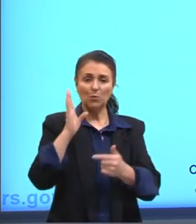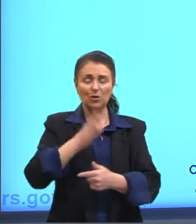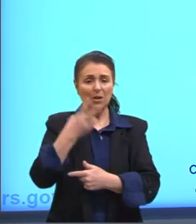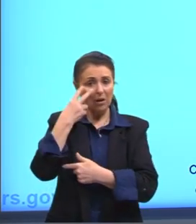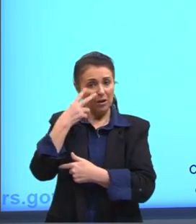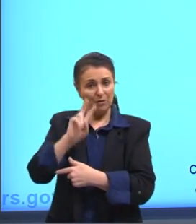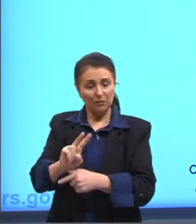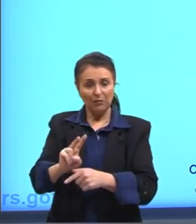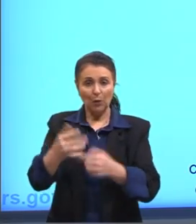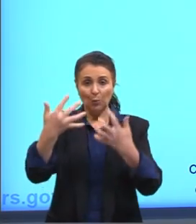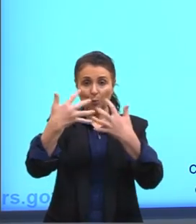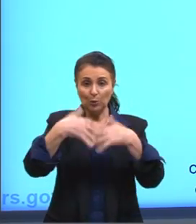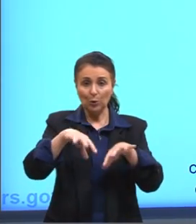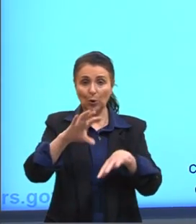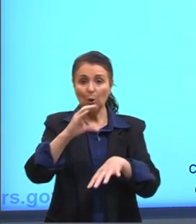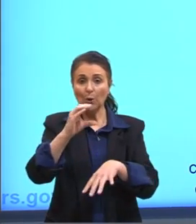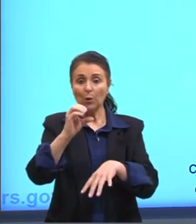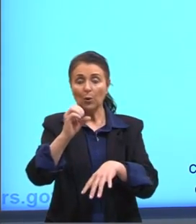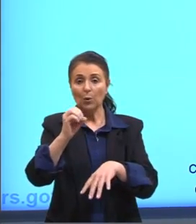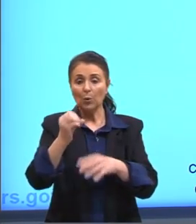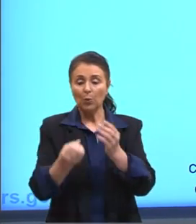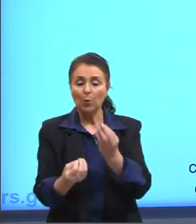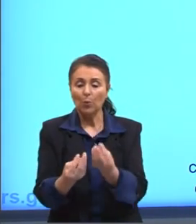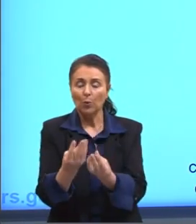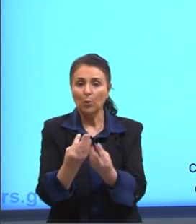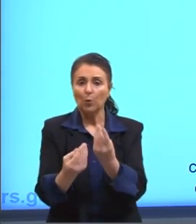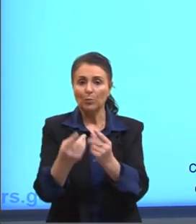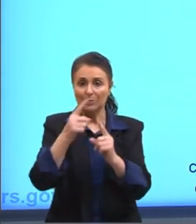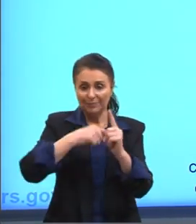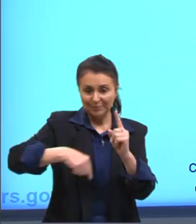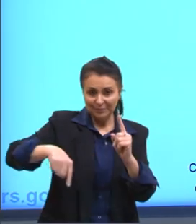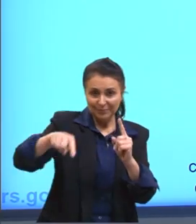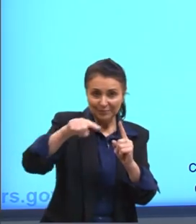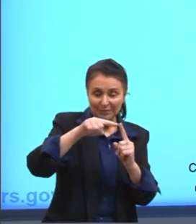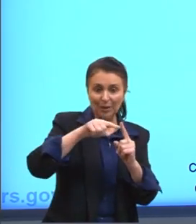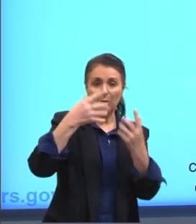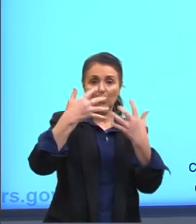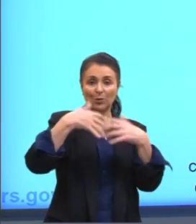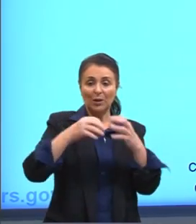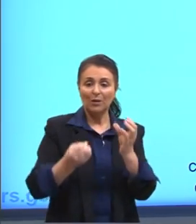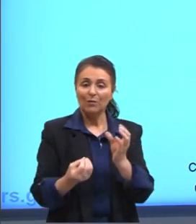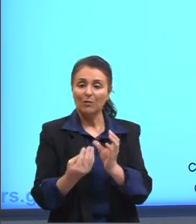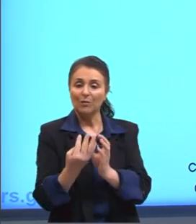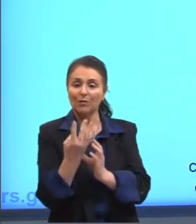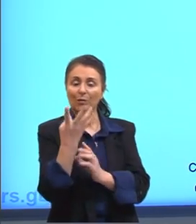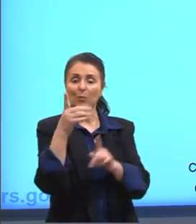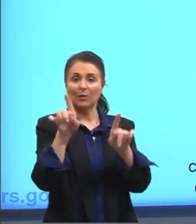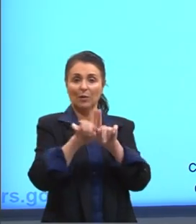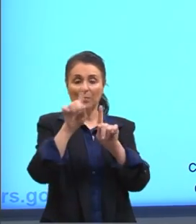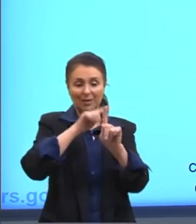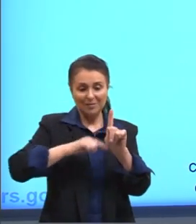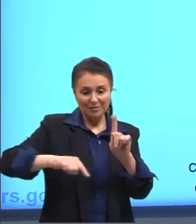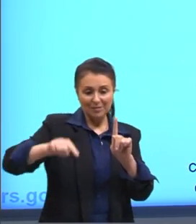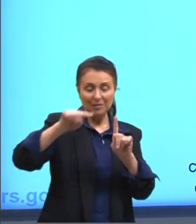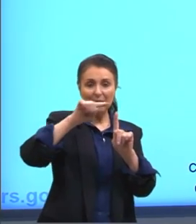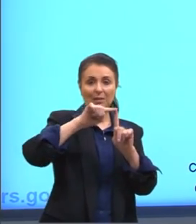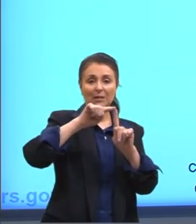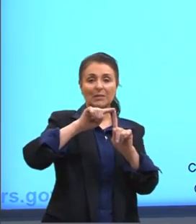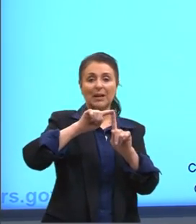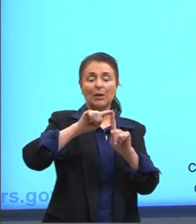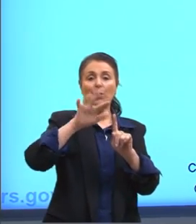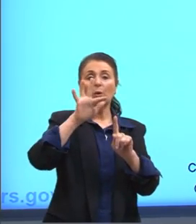O motor a combustão é em ciclos. O motor a vapor também é em ciclos, tá? Ela utiliza, então, o fluido